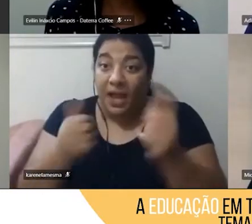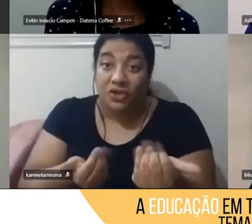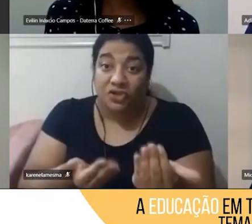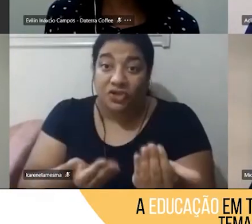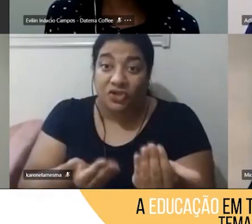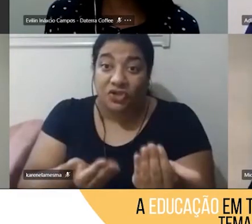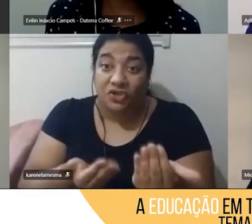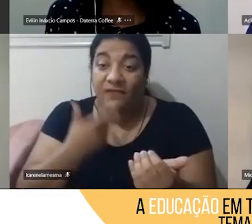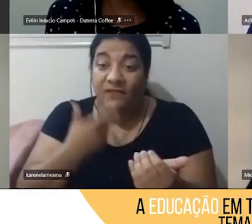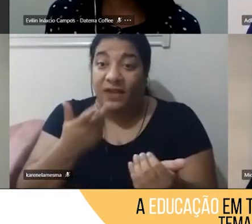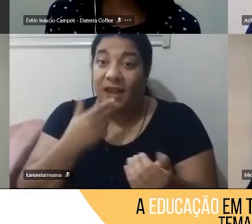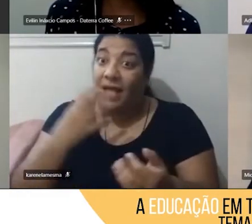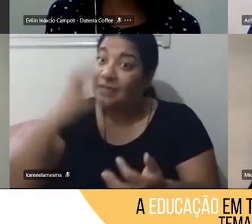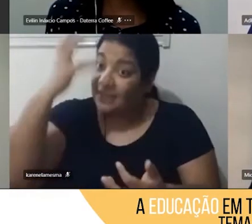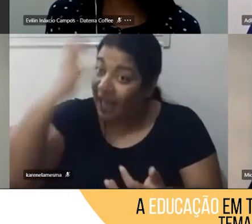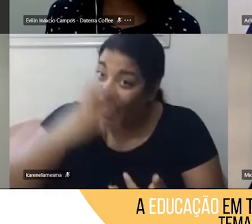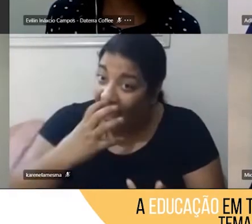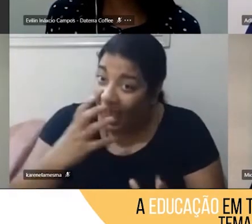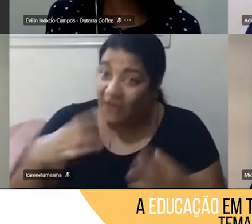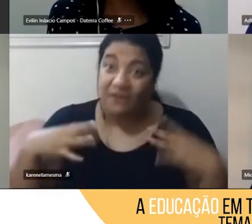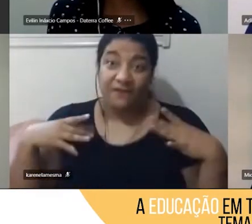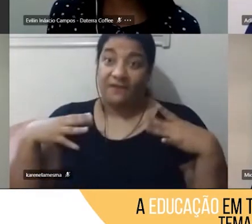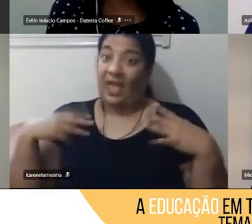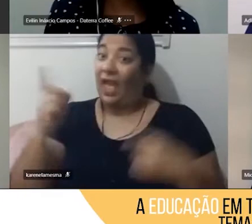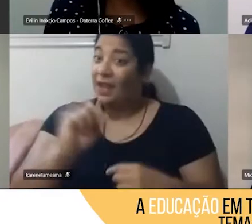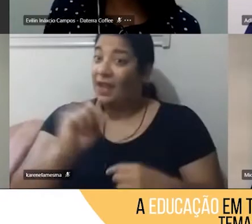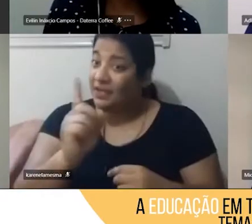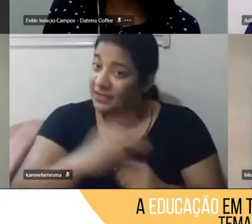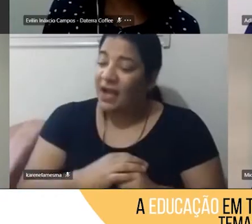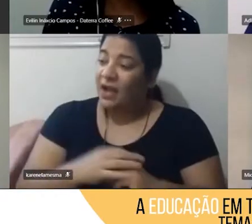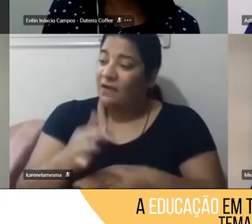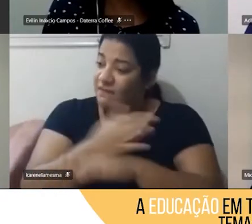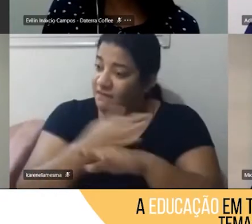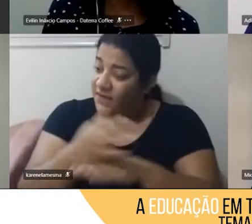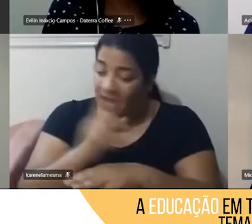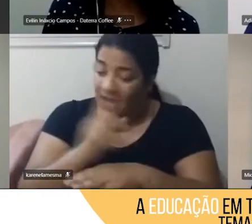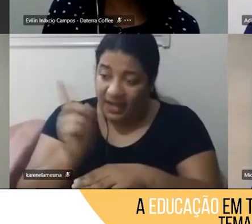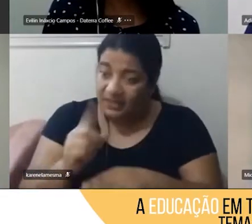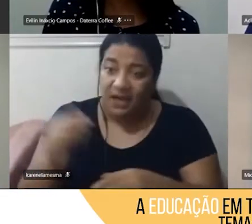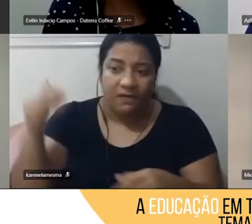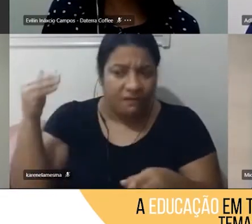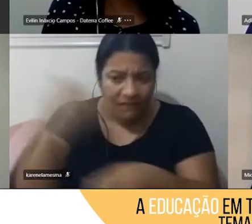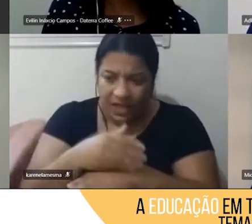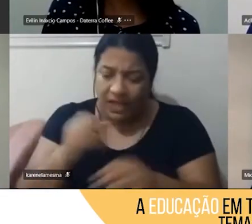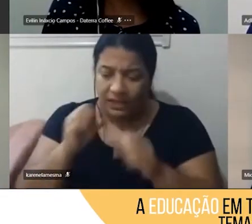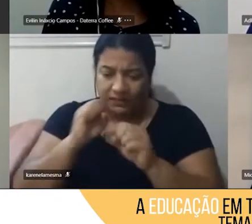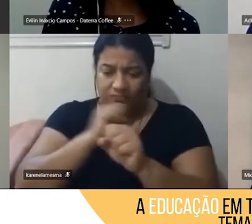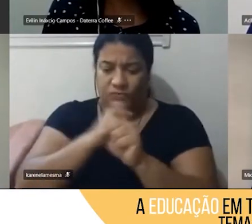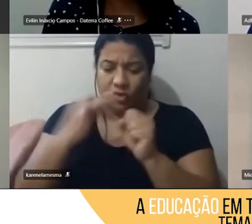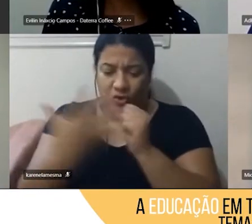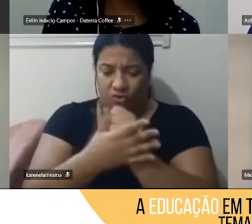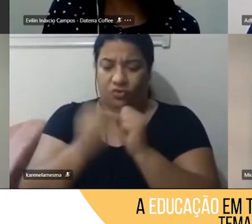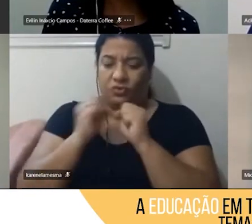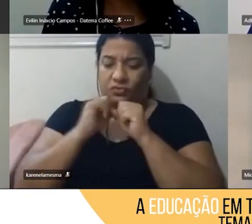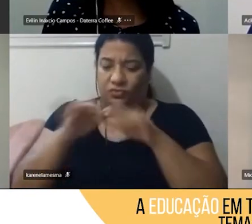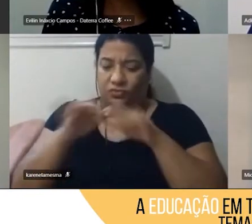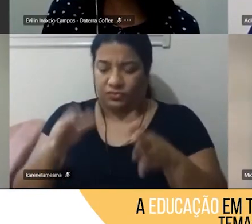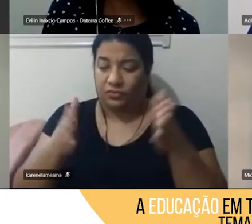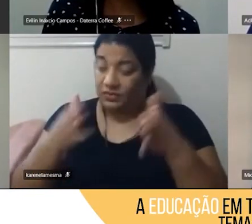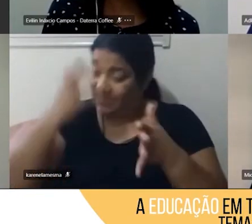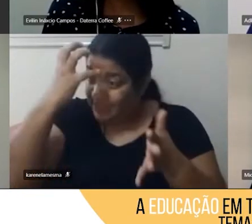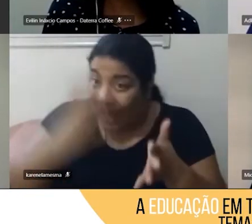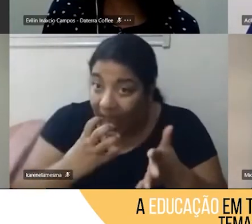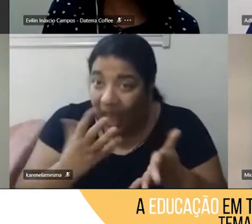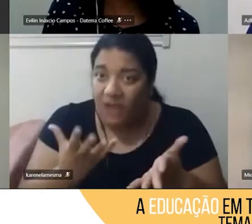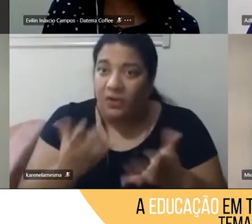é sério, que a gente não está de férias e como a gente ia levar essa pandemia a sério. E aí foi a gente pensou, foi que a gente pensou no método eficaz que seria os